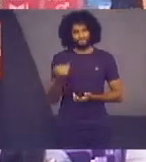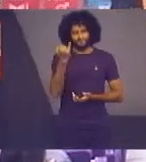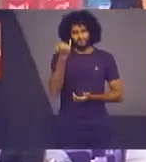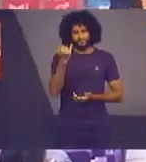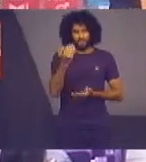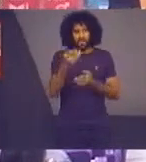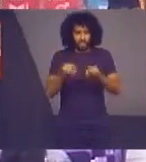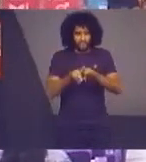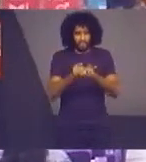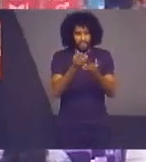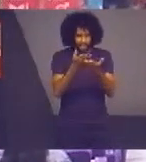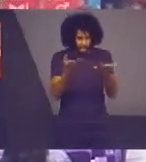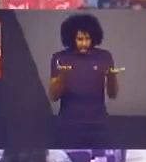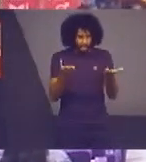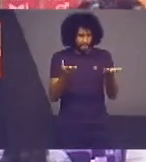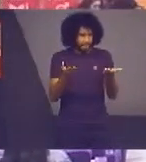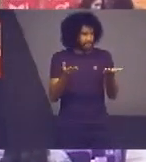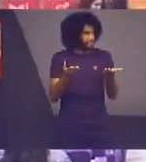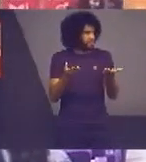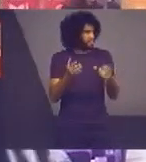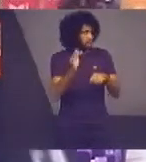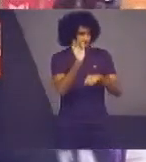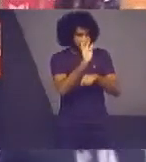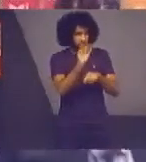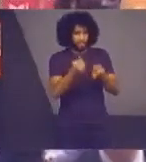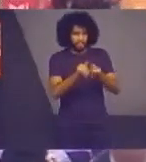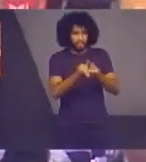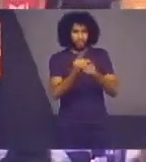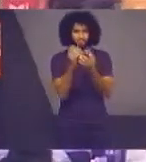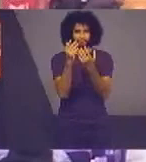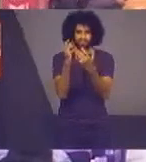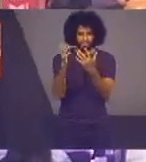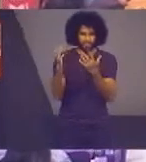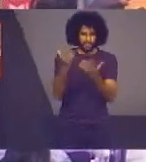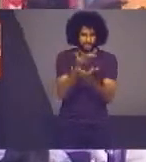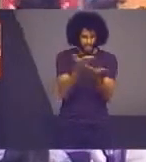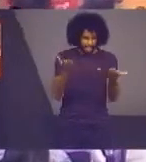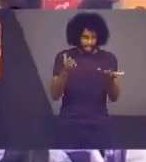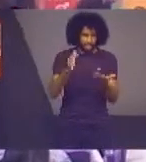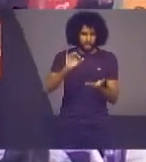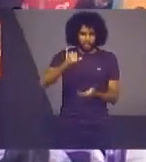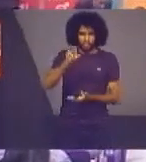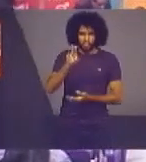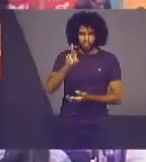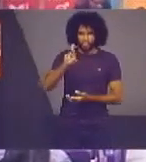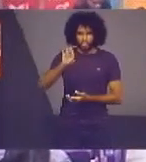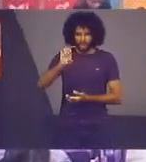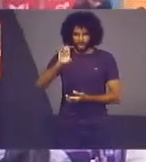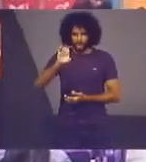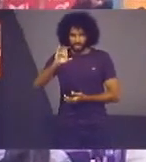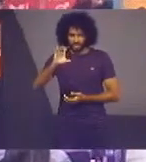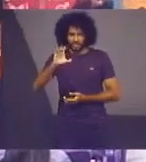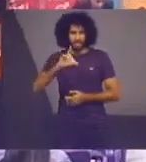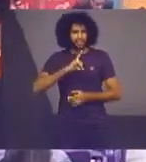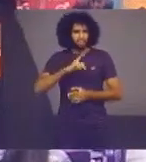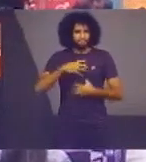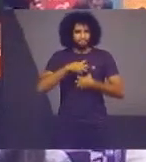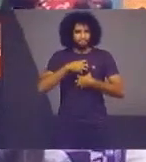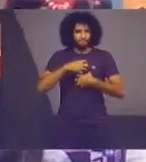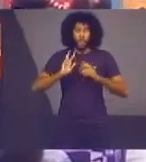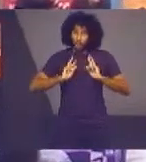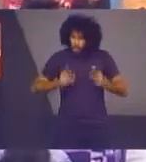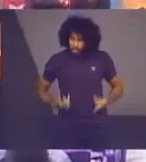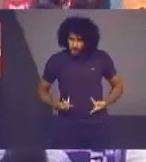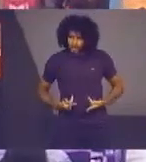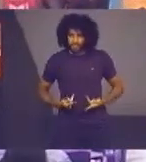desembargadora no aspecto formal Gostaria de parabenizar a Jueci Por esse lado, que é o lado humano E que cumpre a